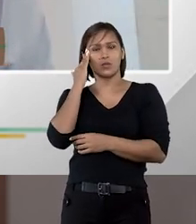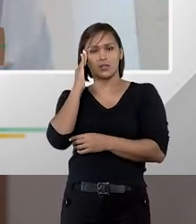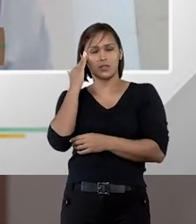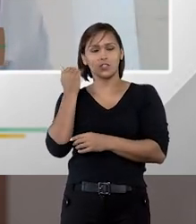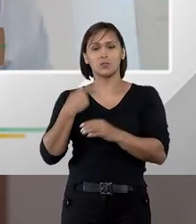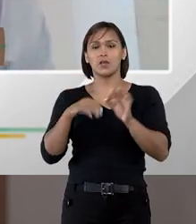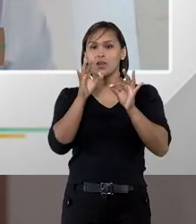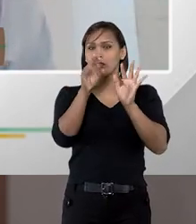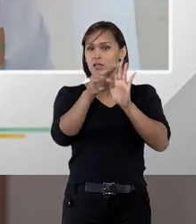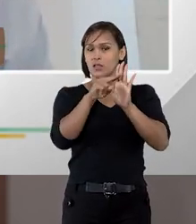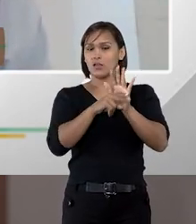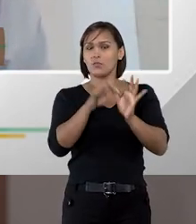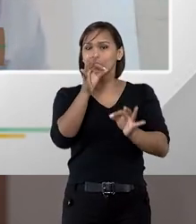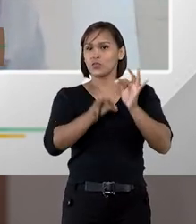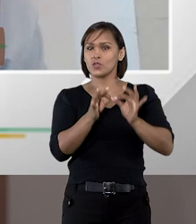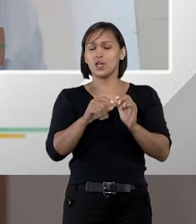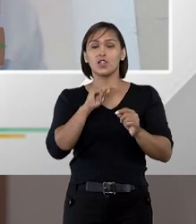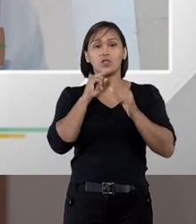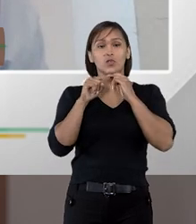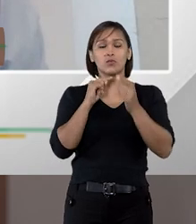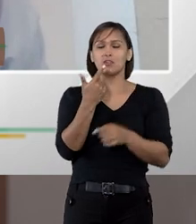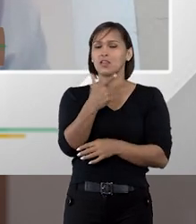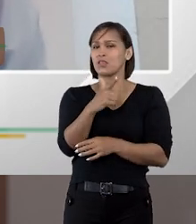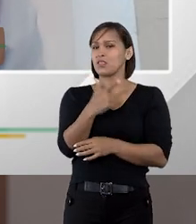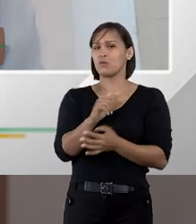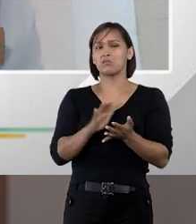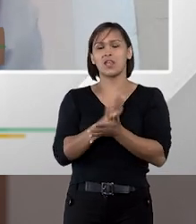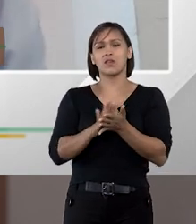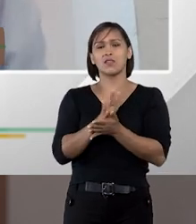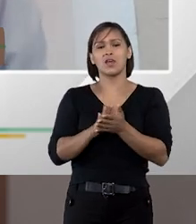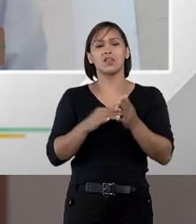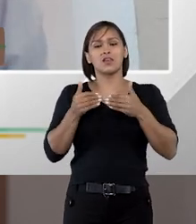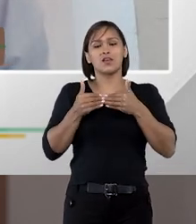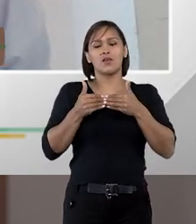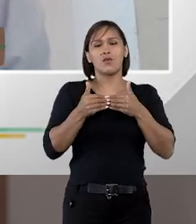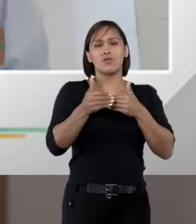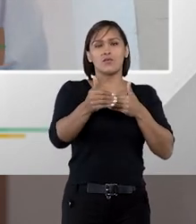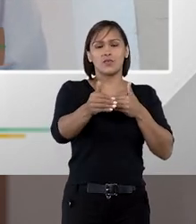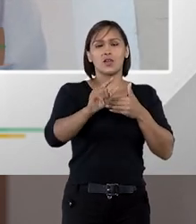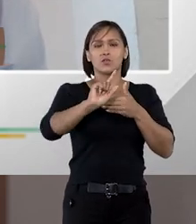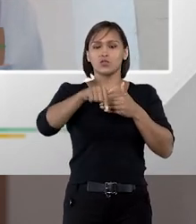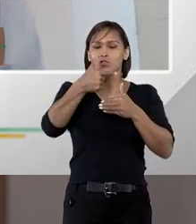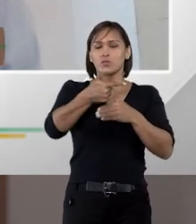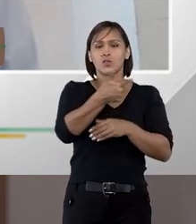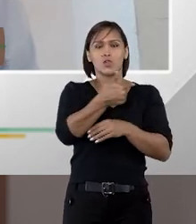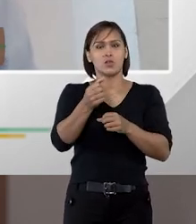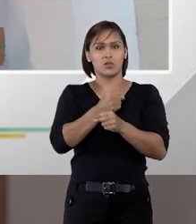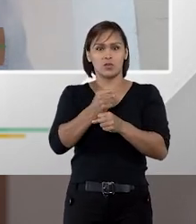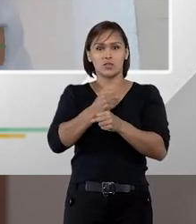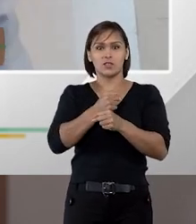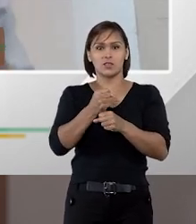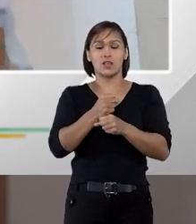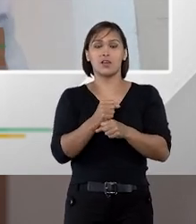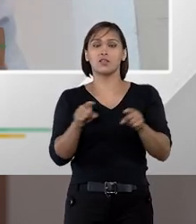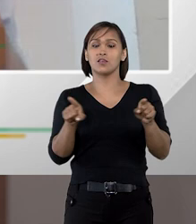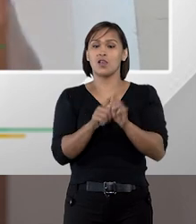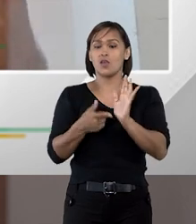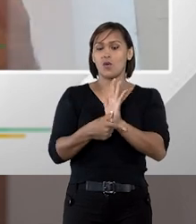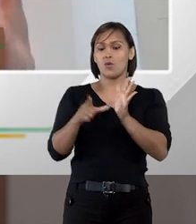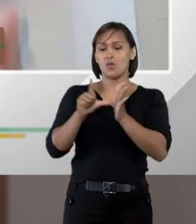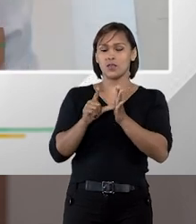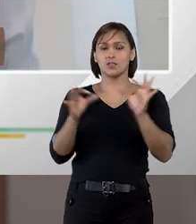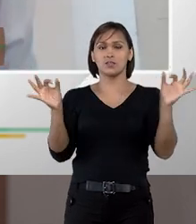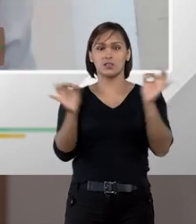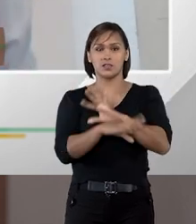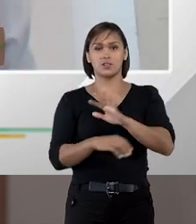interpretação à norma jurídica eu não tenho nenhuma dúvida de que ao longo dos próximos dois anos até mesmo